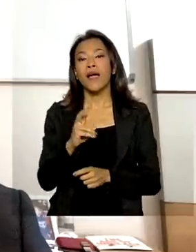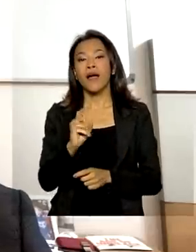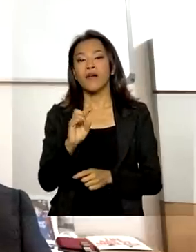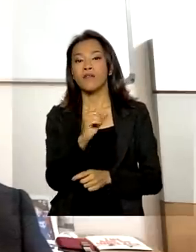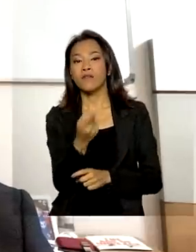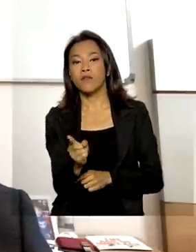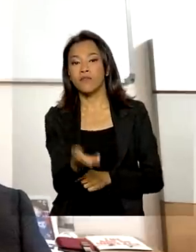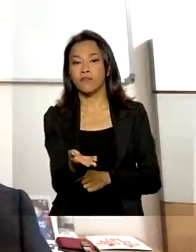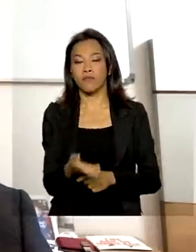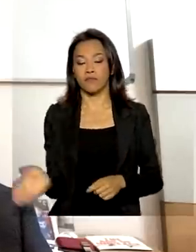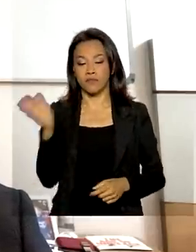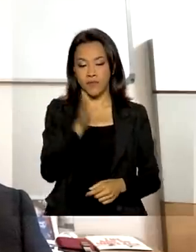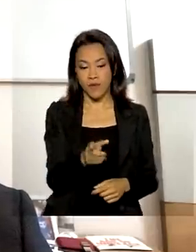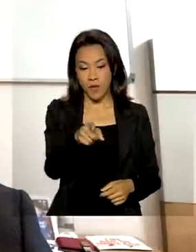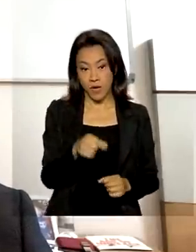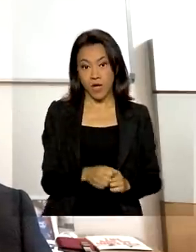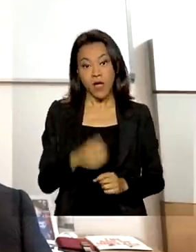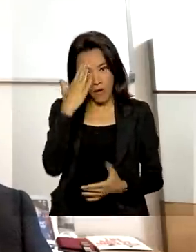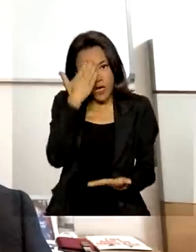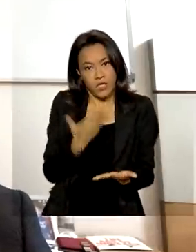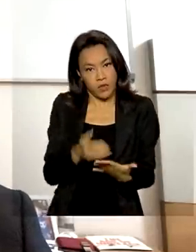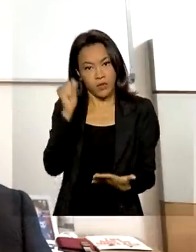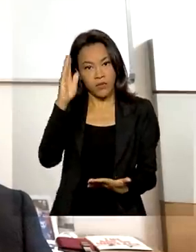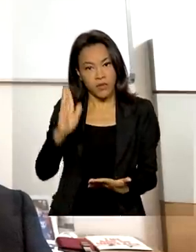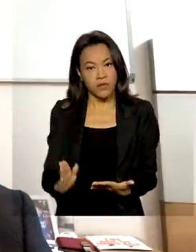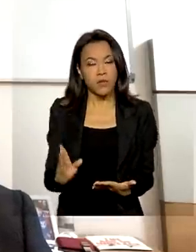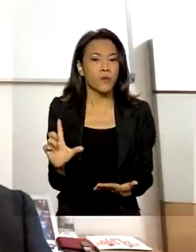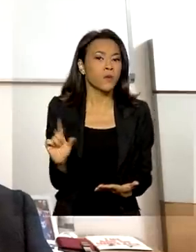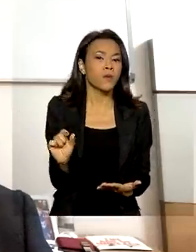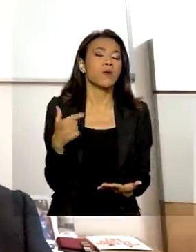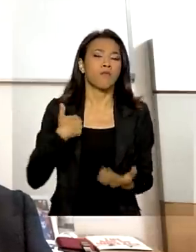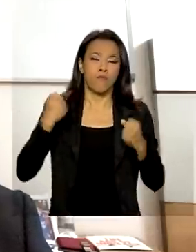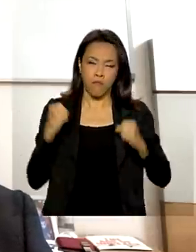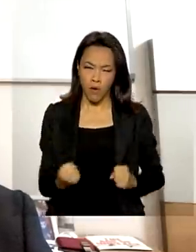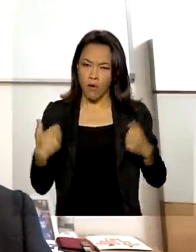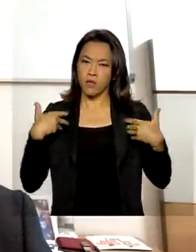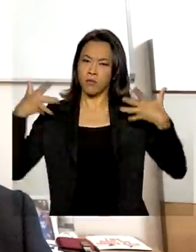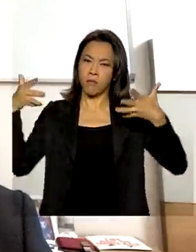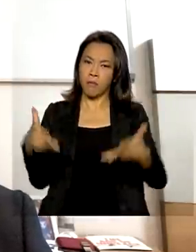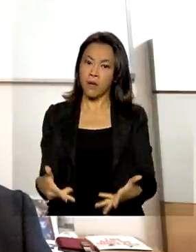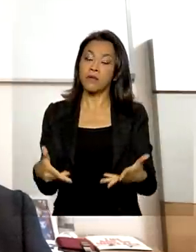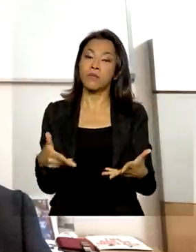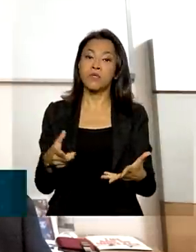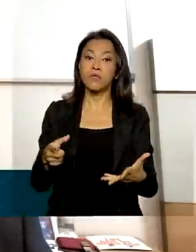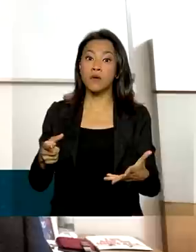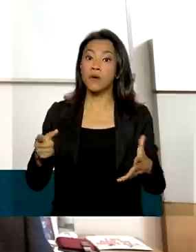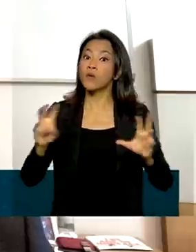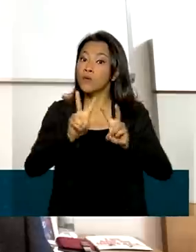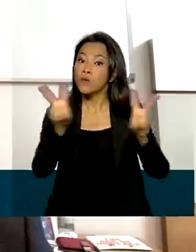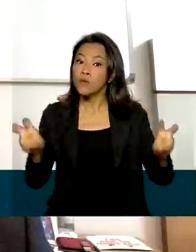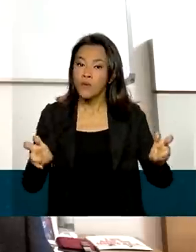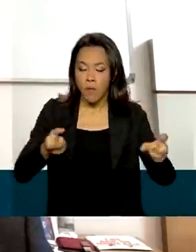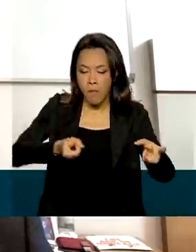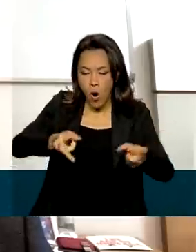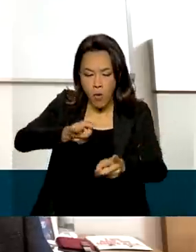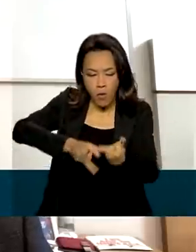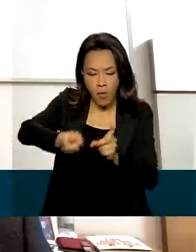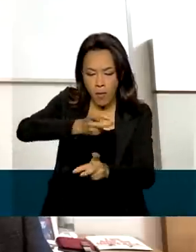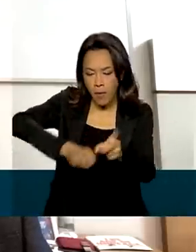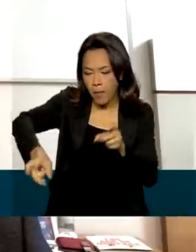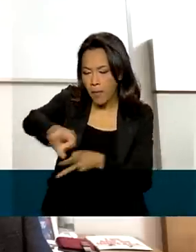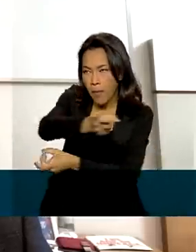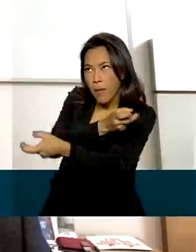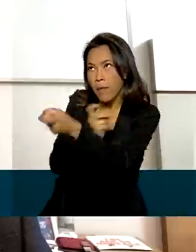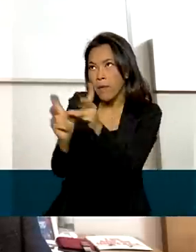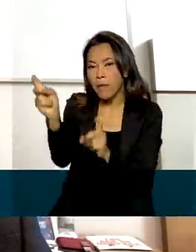o Brasil pode ter uma participação maior do ponto de vista comercial, realizando